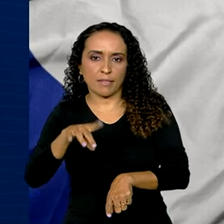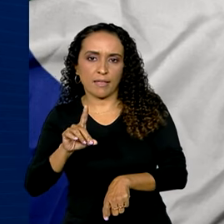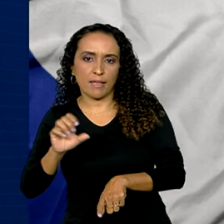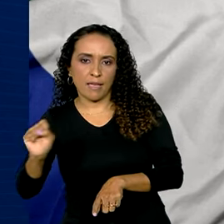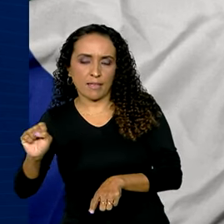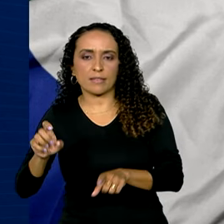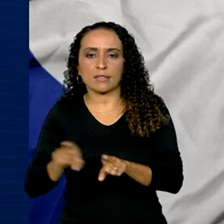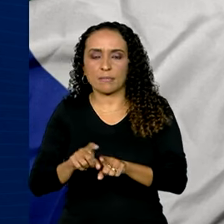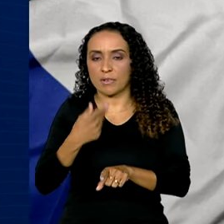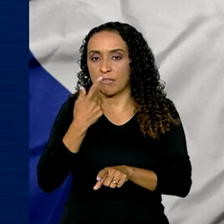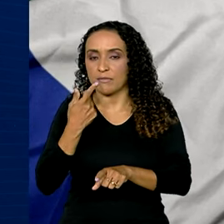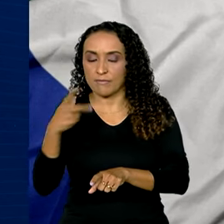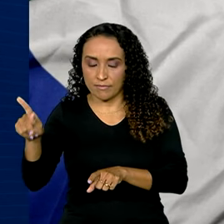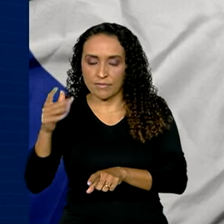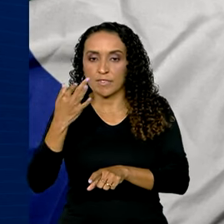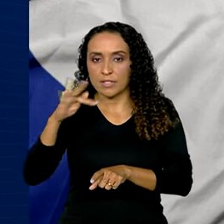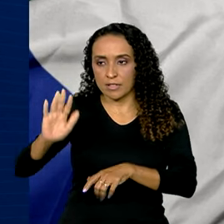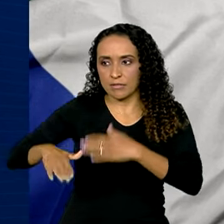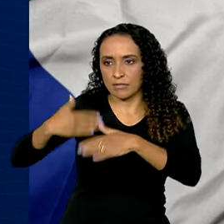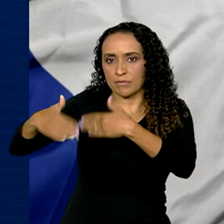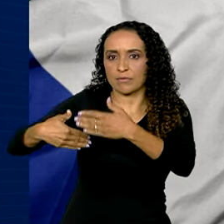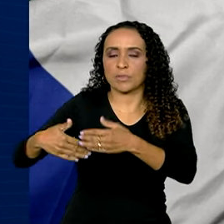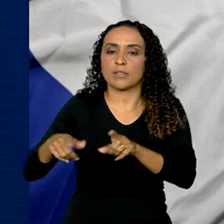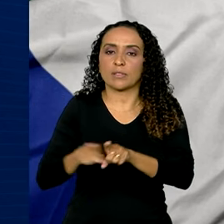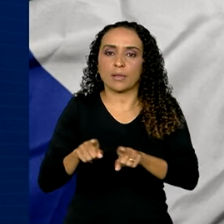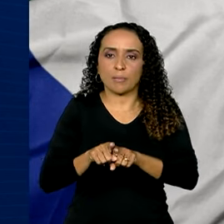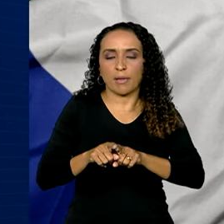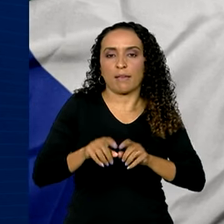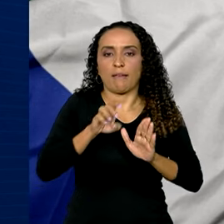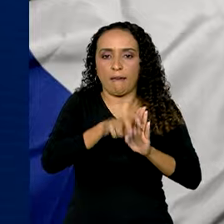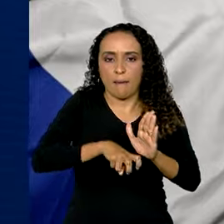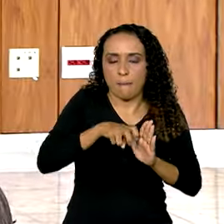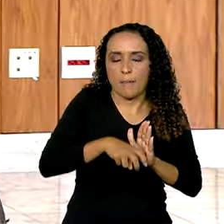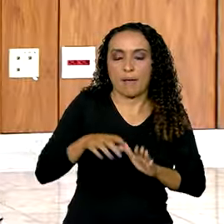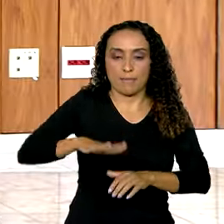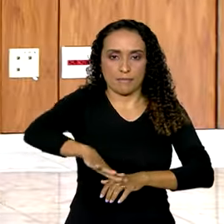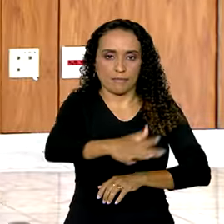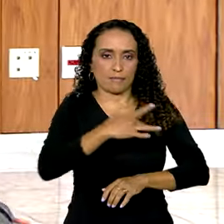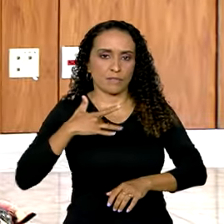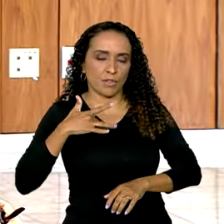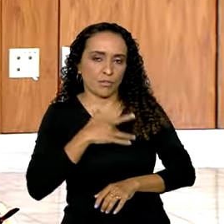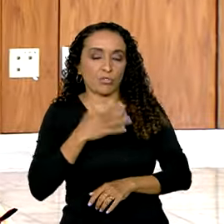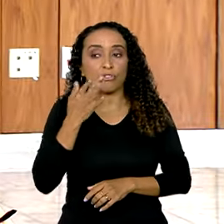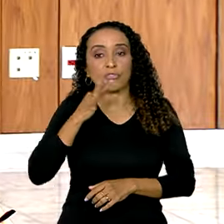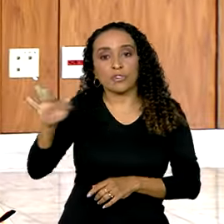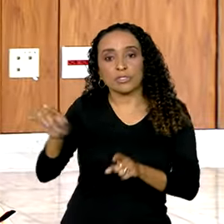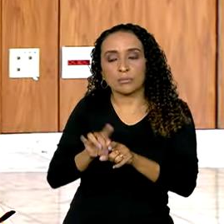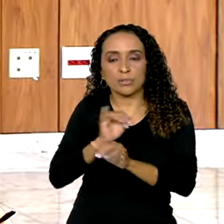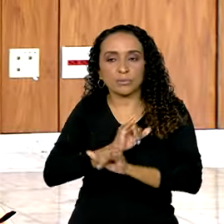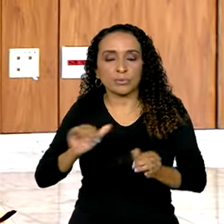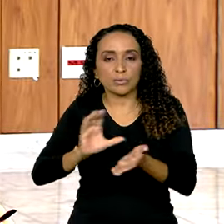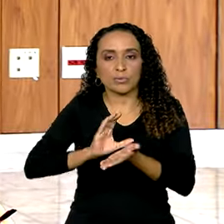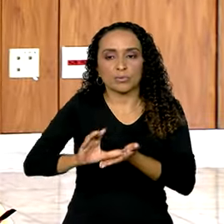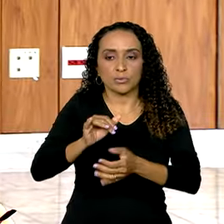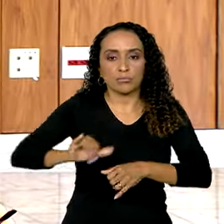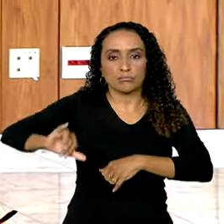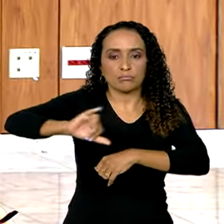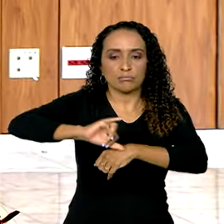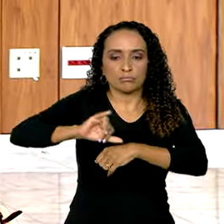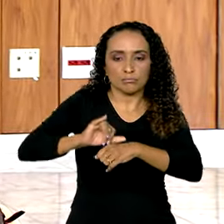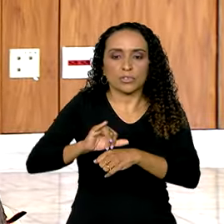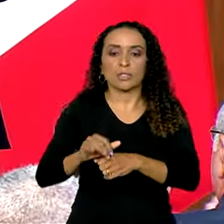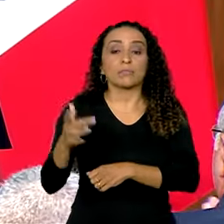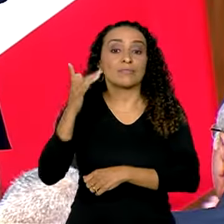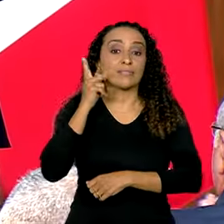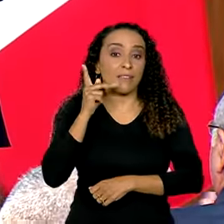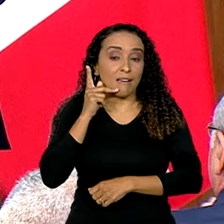a Agência Francesa de Desenvolvimento, da Embrapa e na área da saúde. A França também anunciou investimentos no Centro de Imunologia